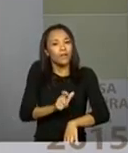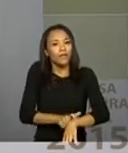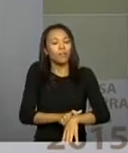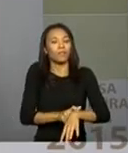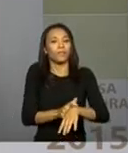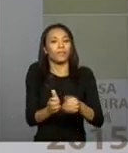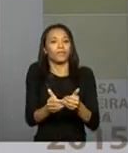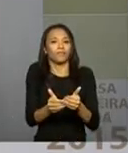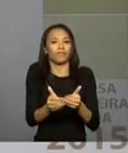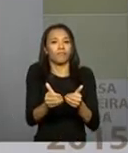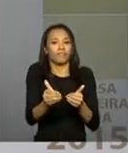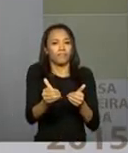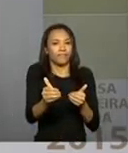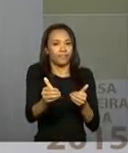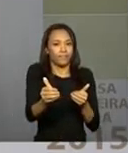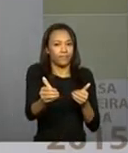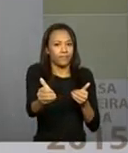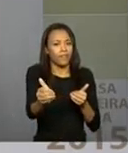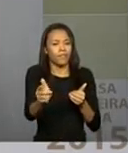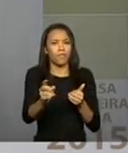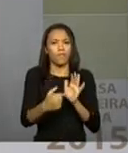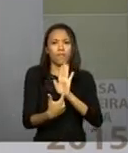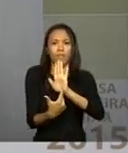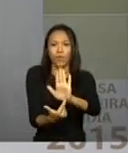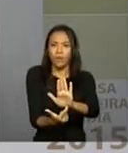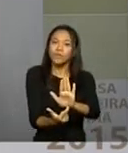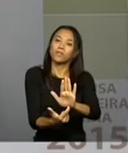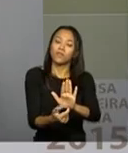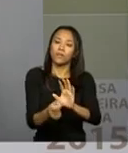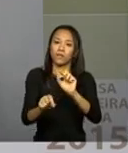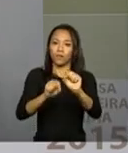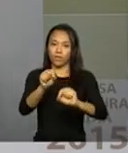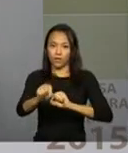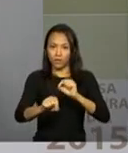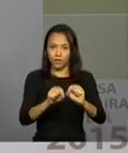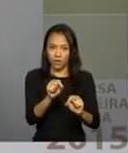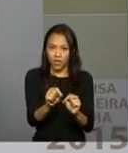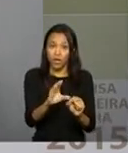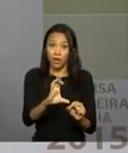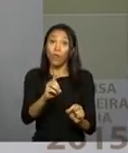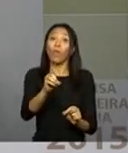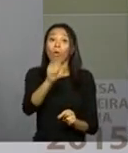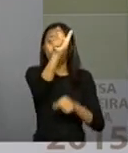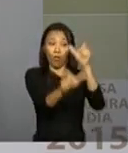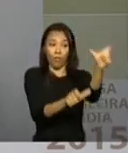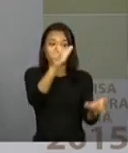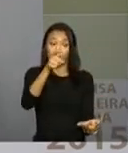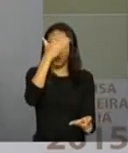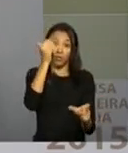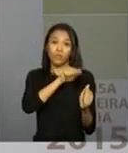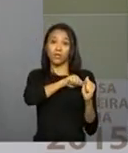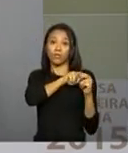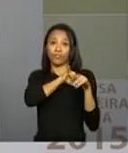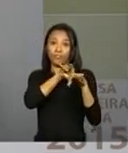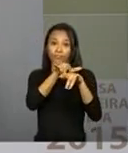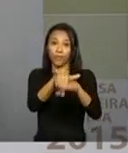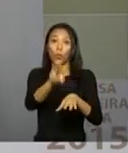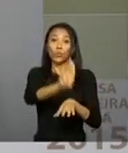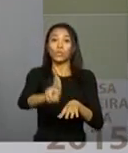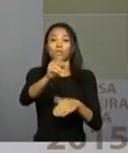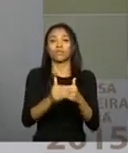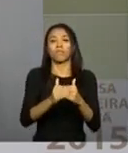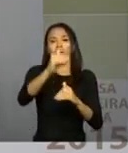tendência e dá um parâmetro de como o brasileiro está migrando de uma forma